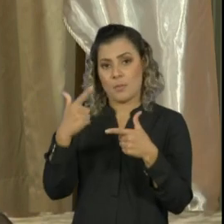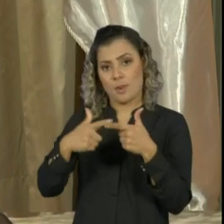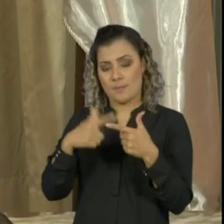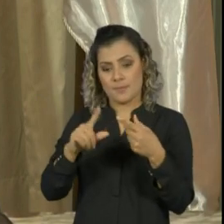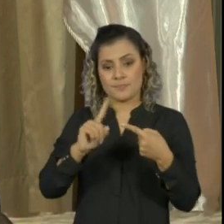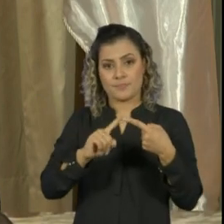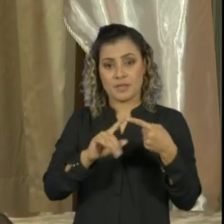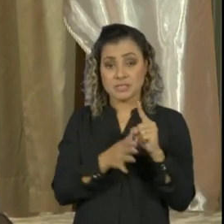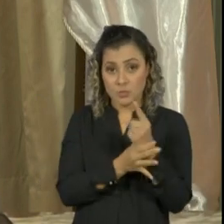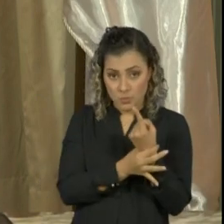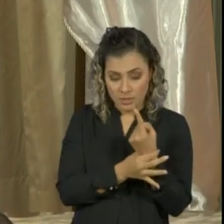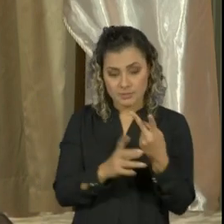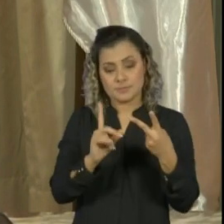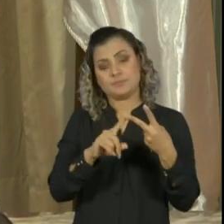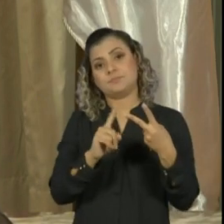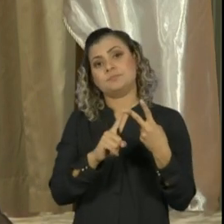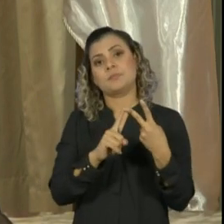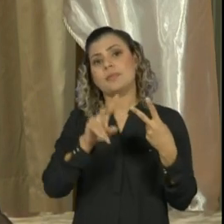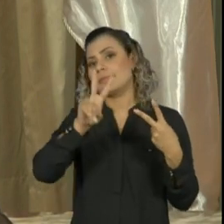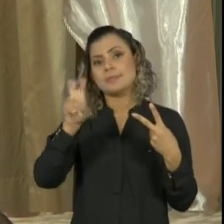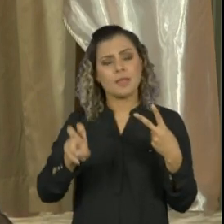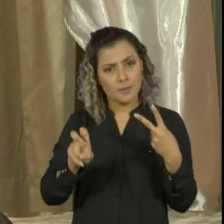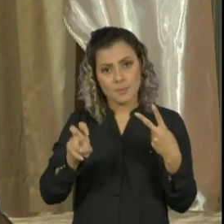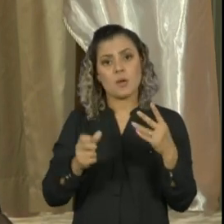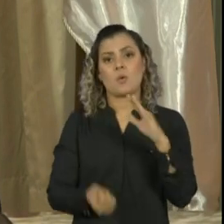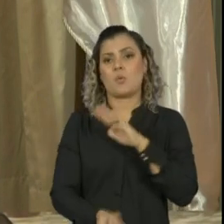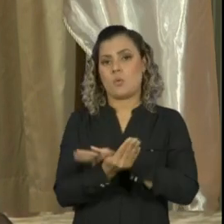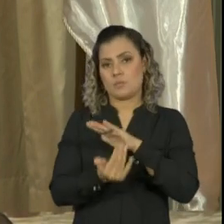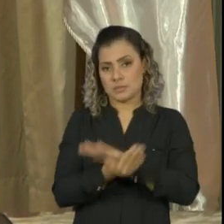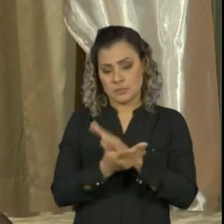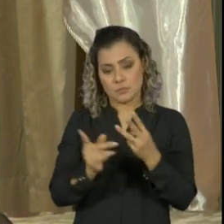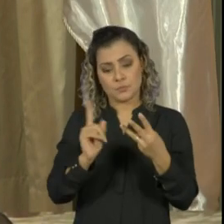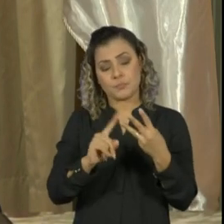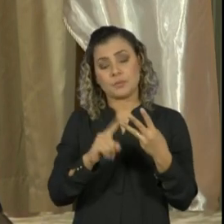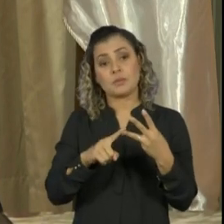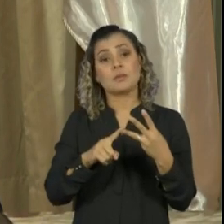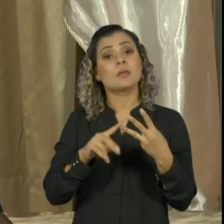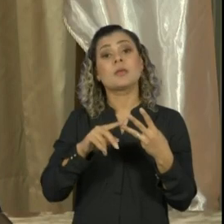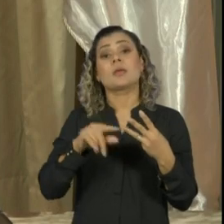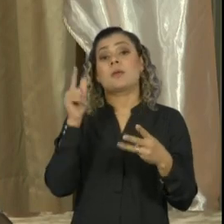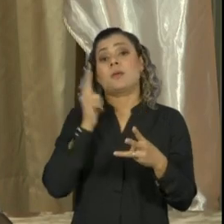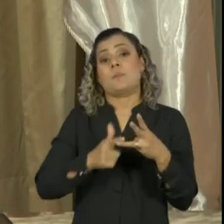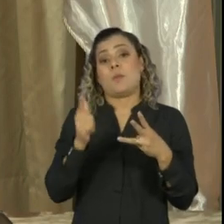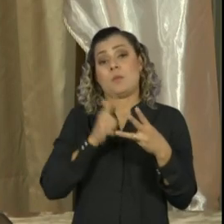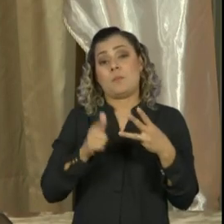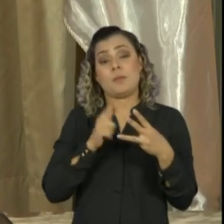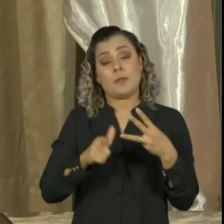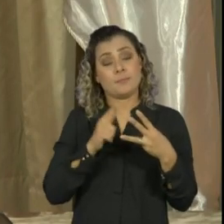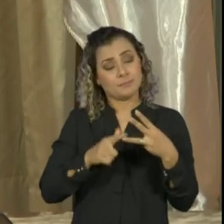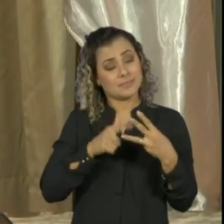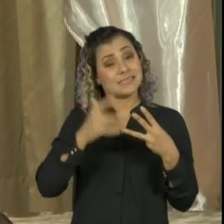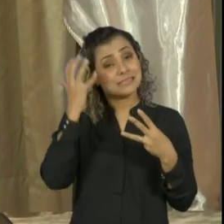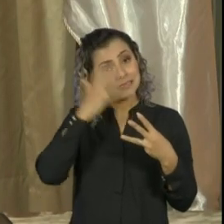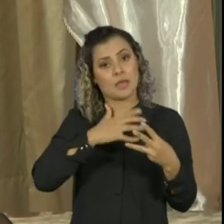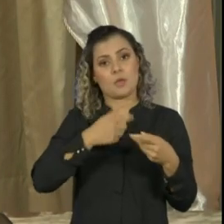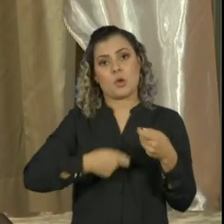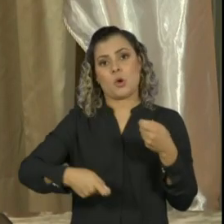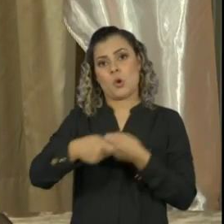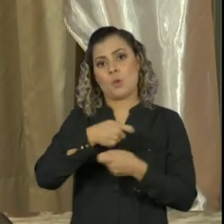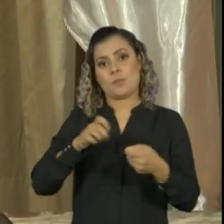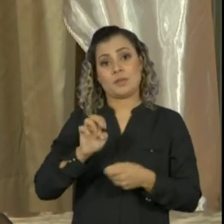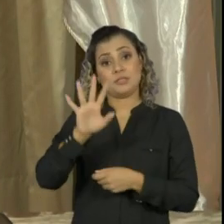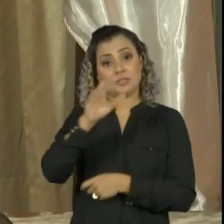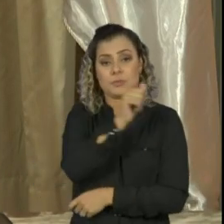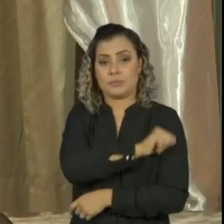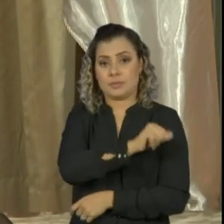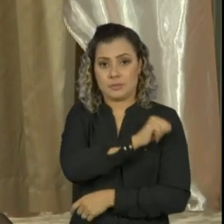segurança, a questão da corrupção e o problema da economia do estado do